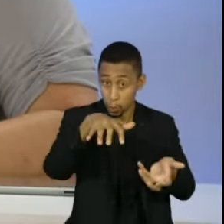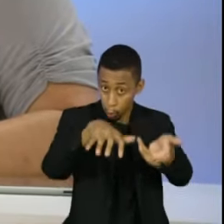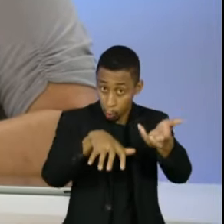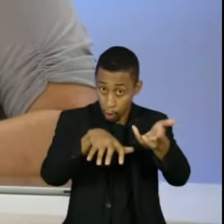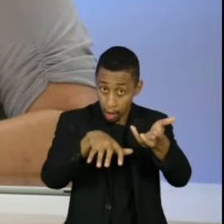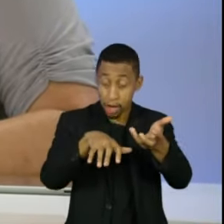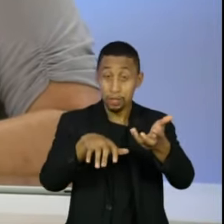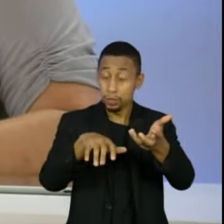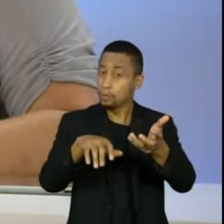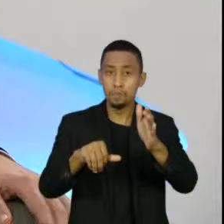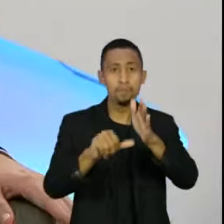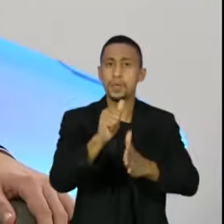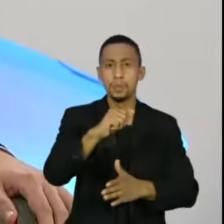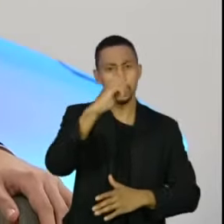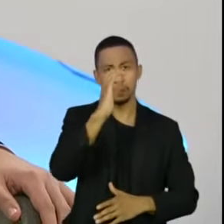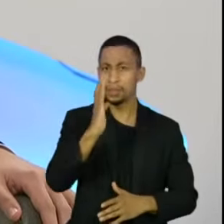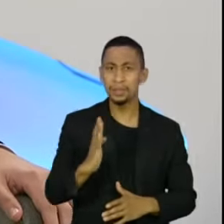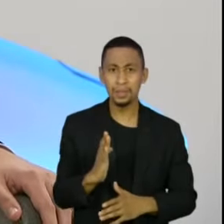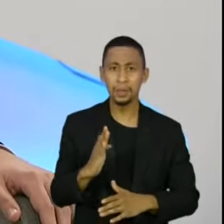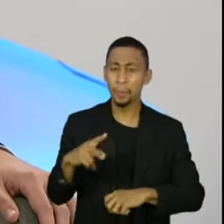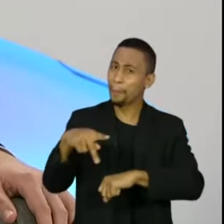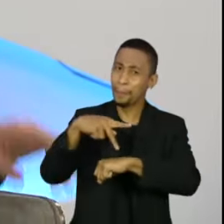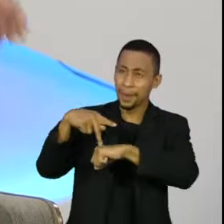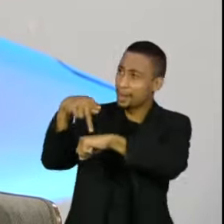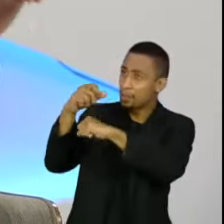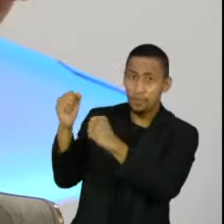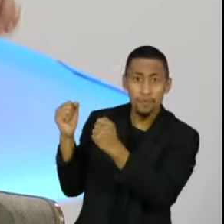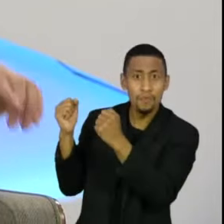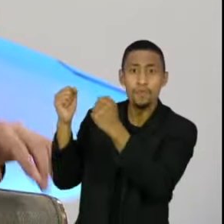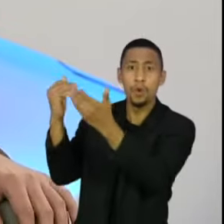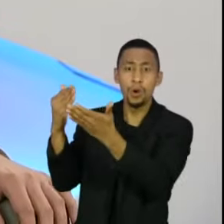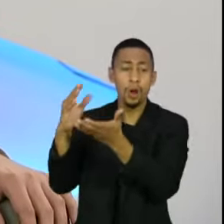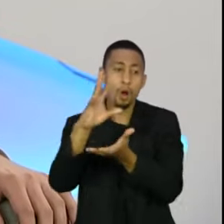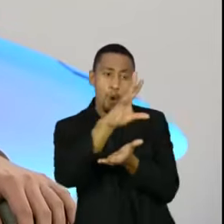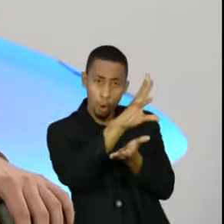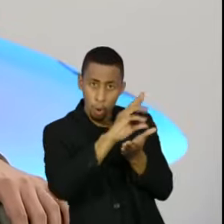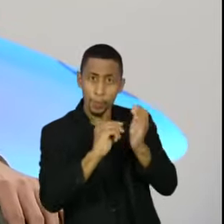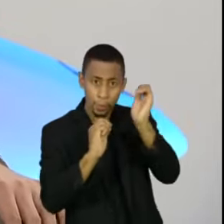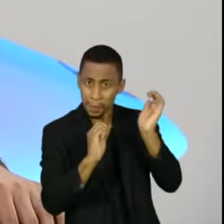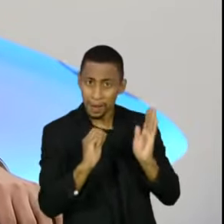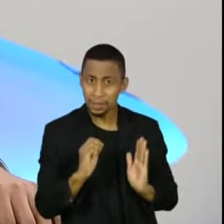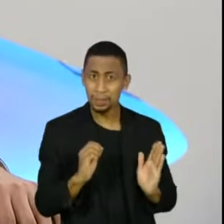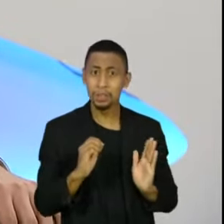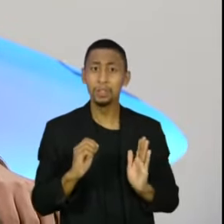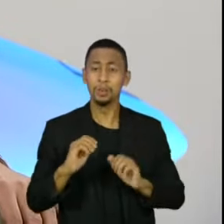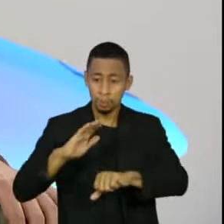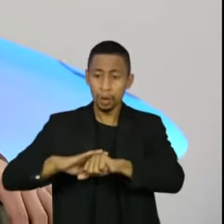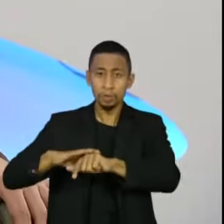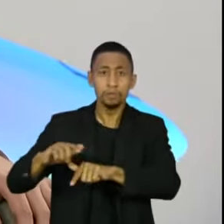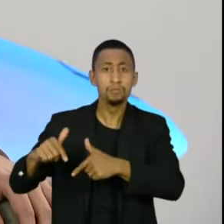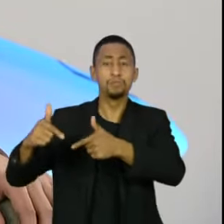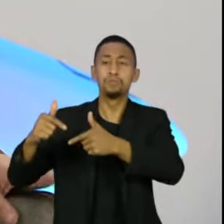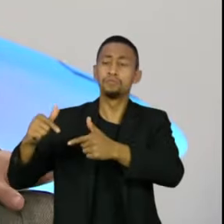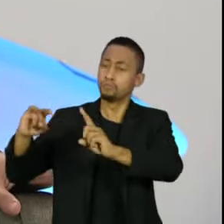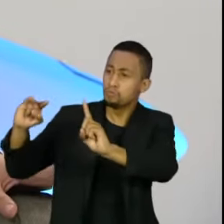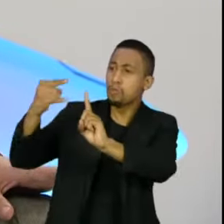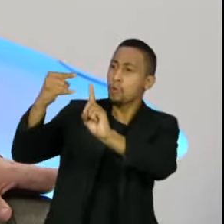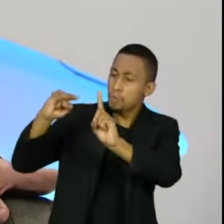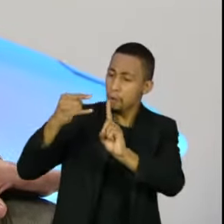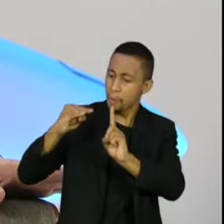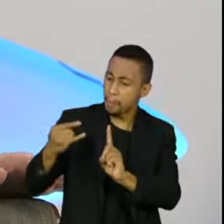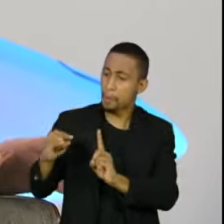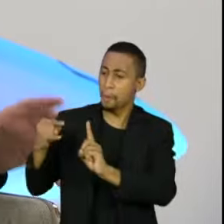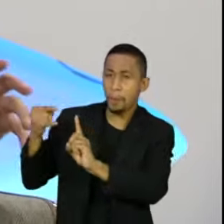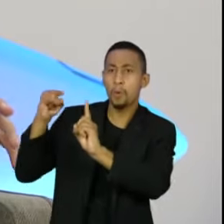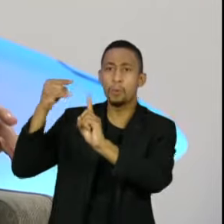importaram a nossa tecnologia, o nosso know-how nisso para estabelecer o funcionamento de diversos parlamentos do mundo afora. Então, é isso digno